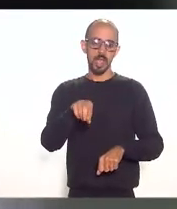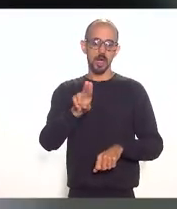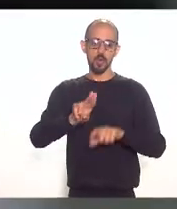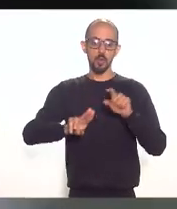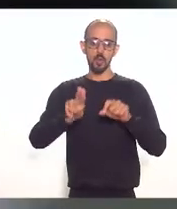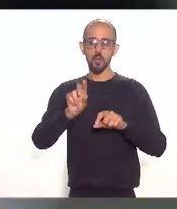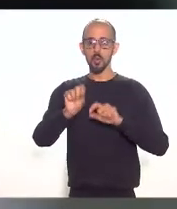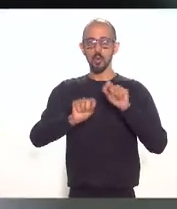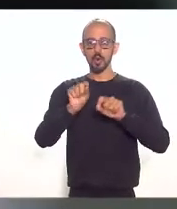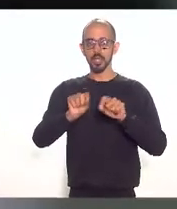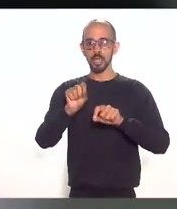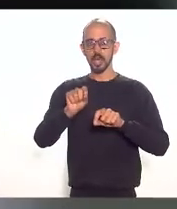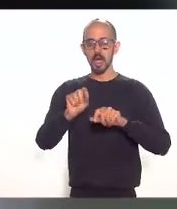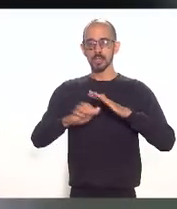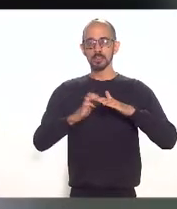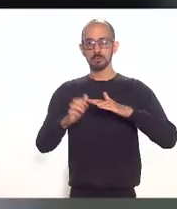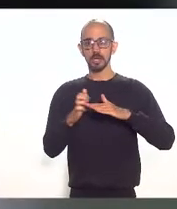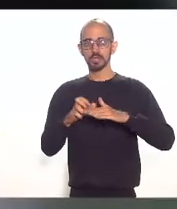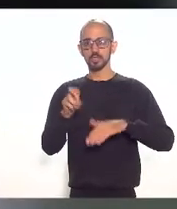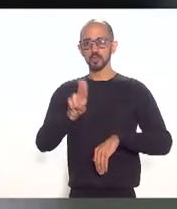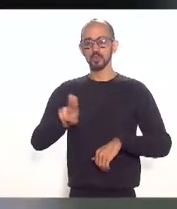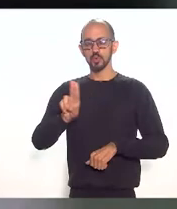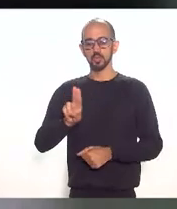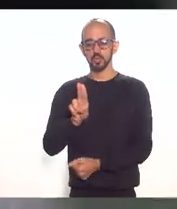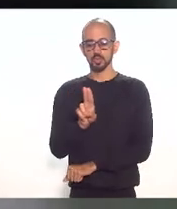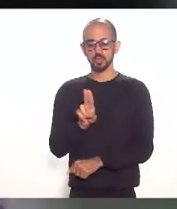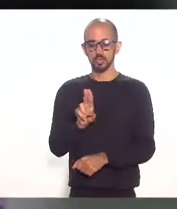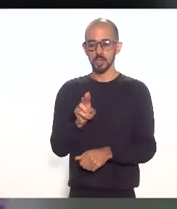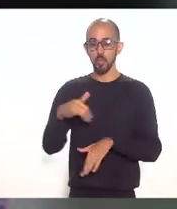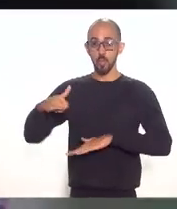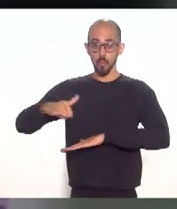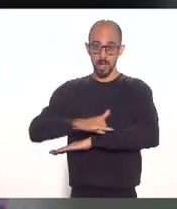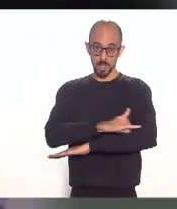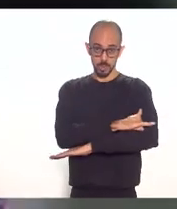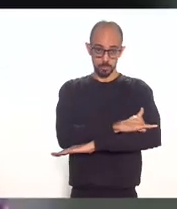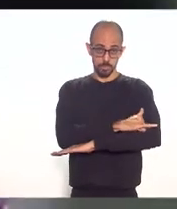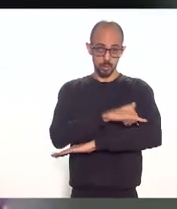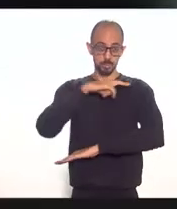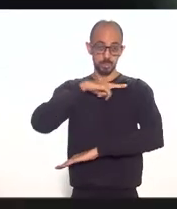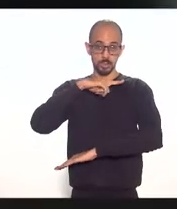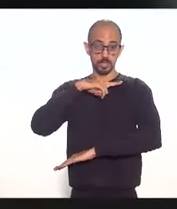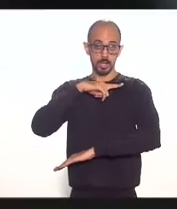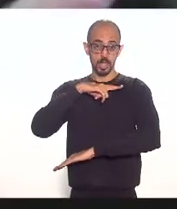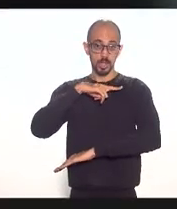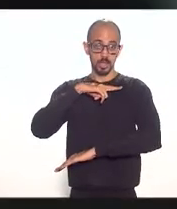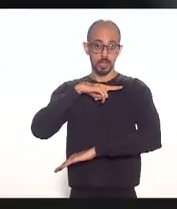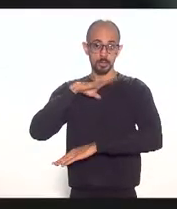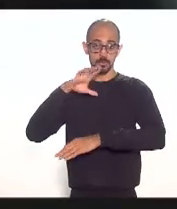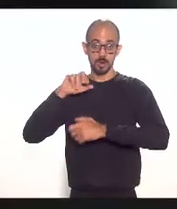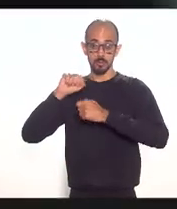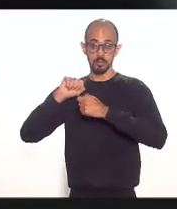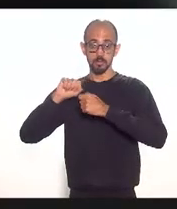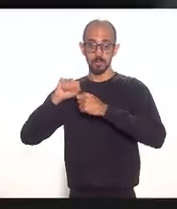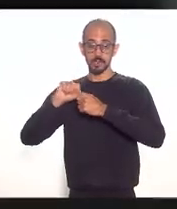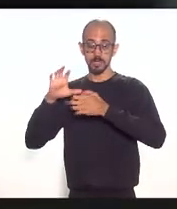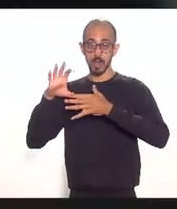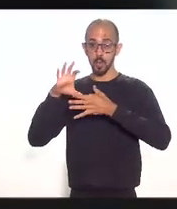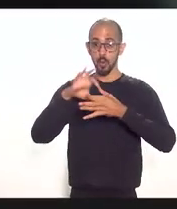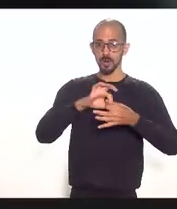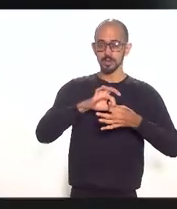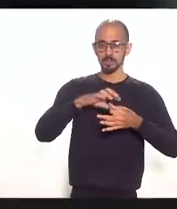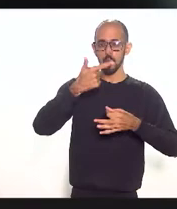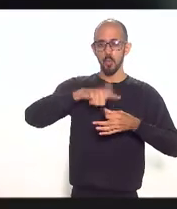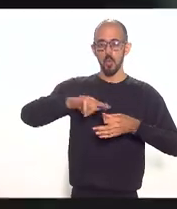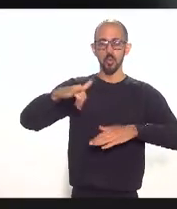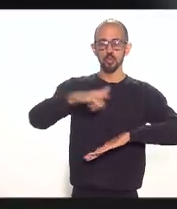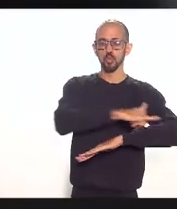as empresas que utilizam um aeroporto para fazer a conexão com seus outros voos de uma